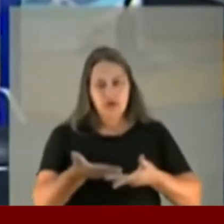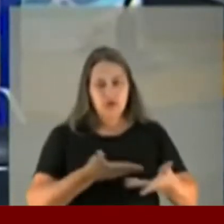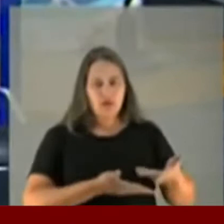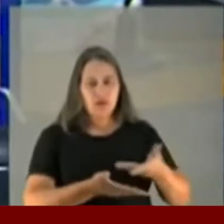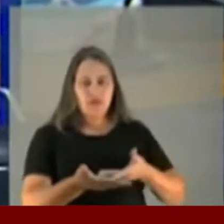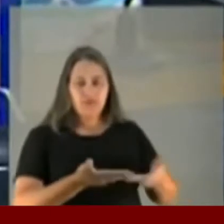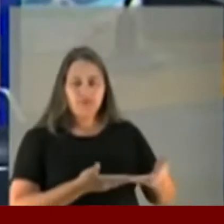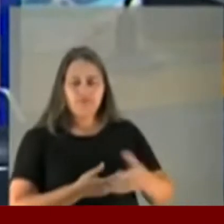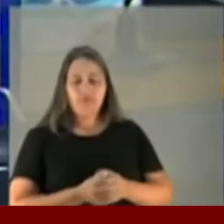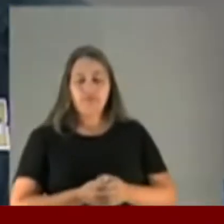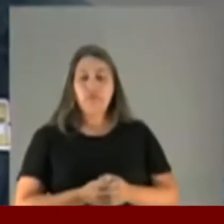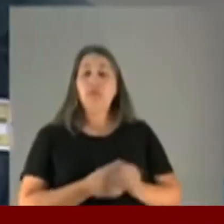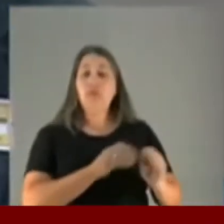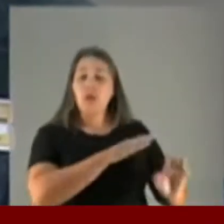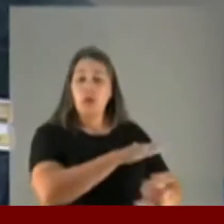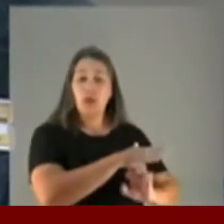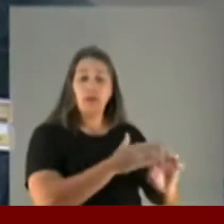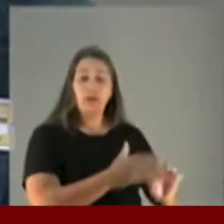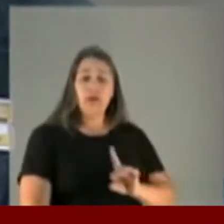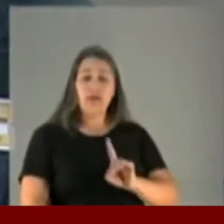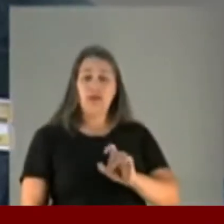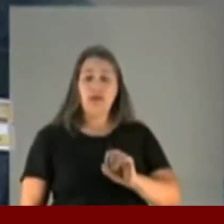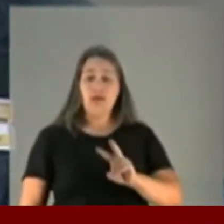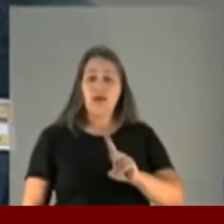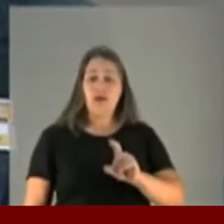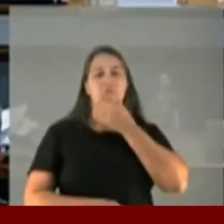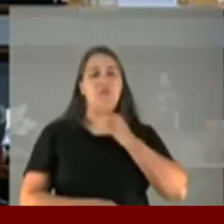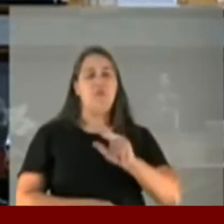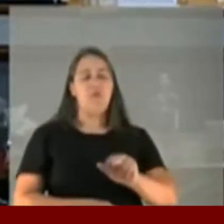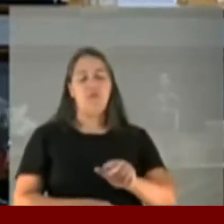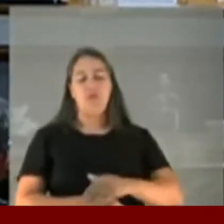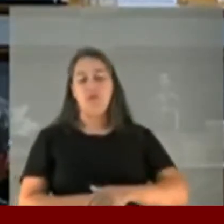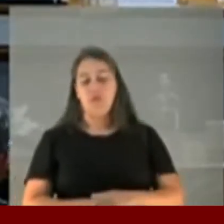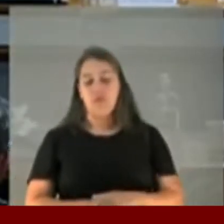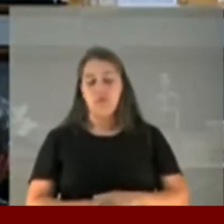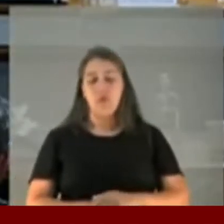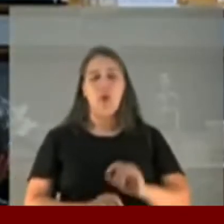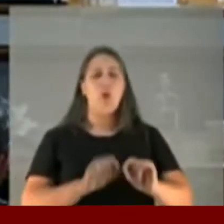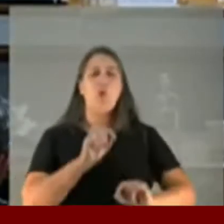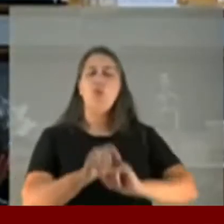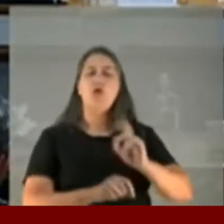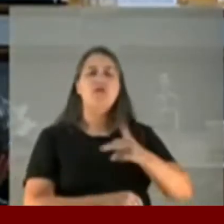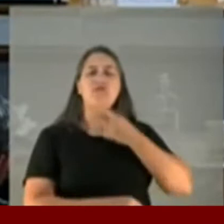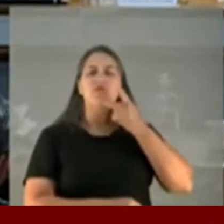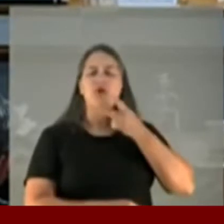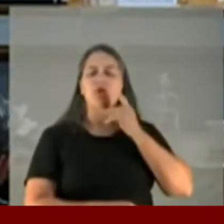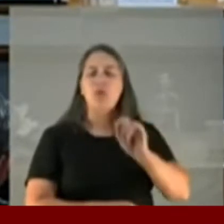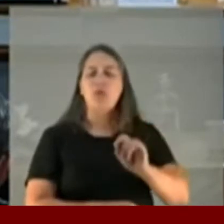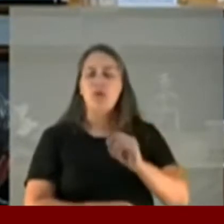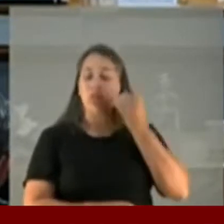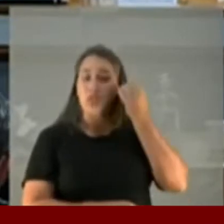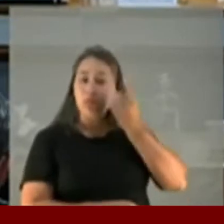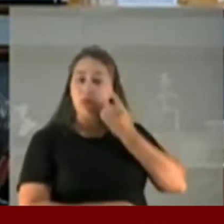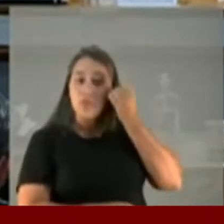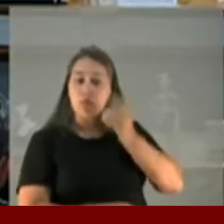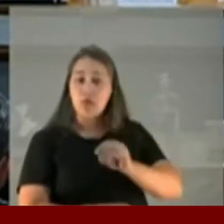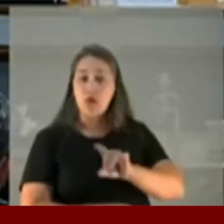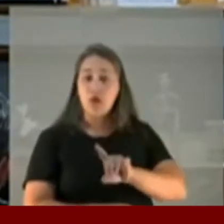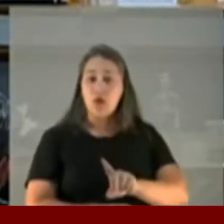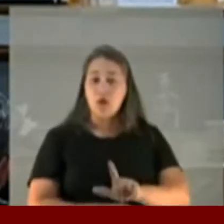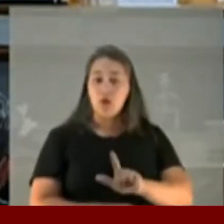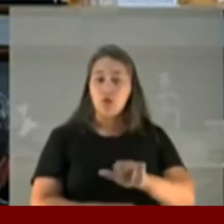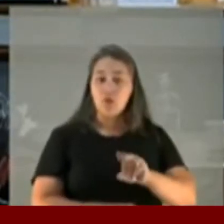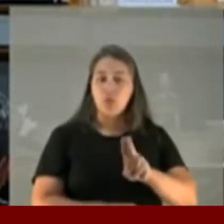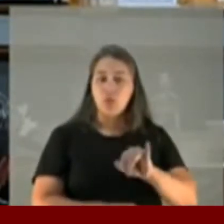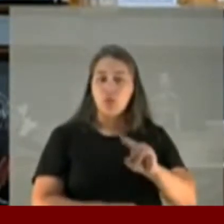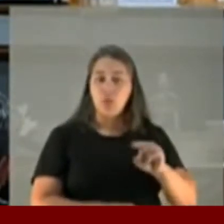a Davat e com o Cristiano. Comigo não o conhecia, não tinha feito. O que o senhor falou do deputado Luiz Miranda em relação ao presidente?